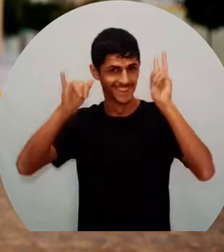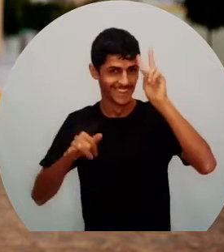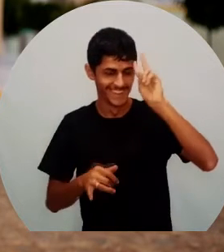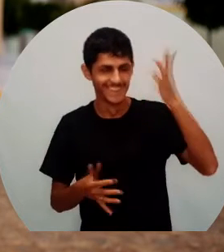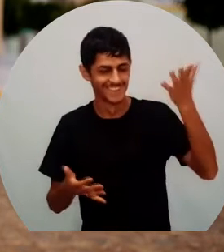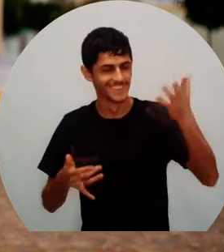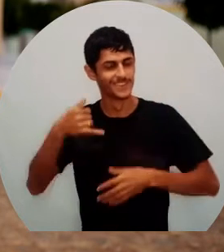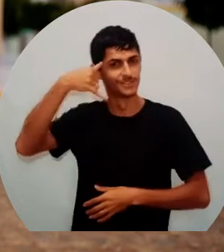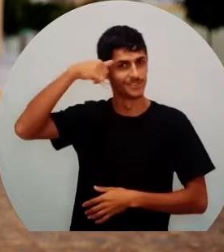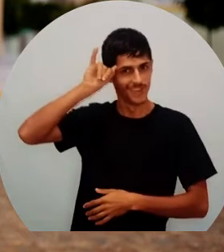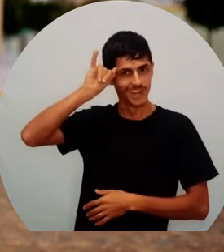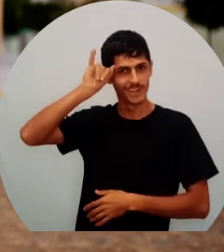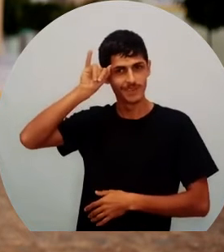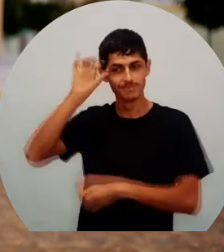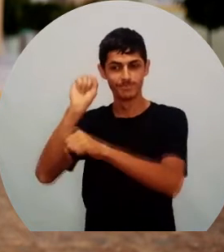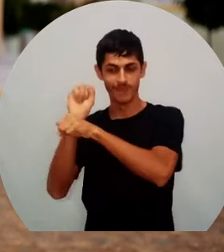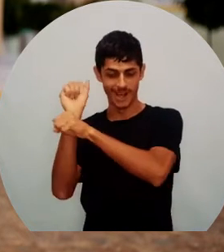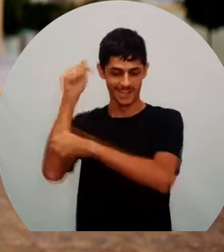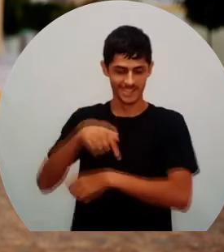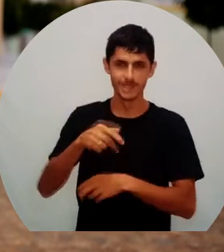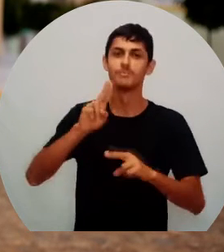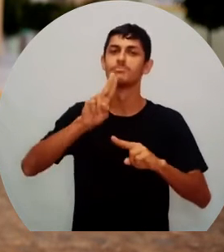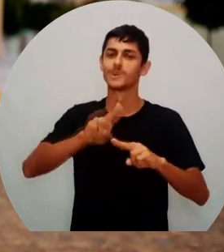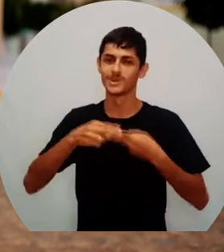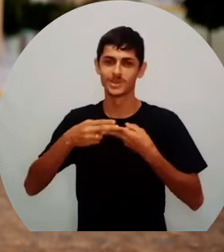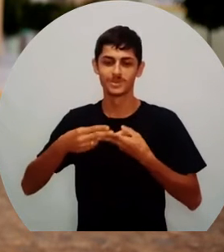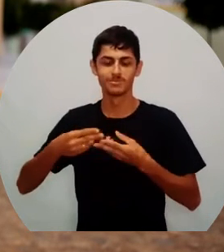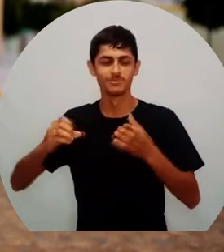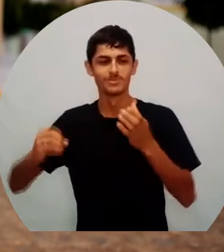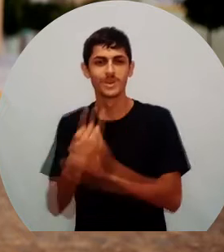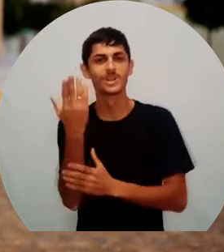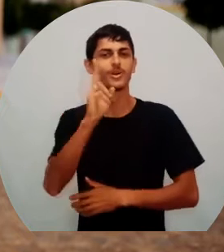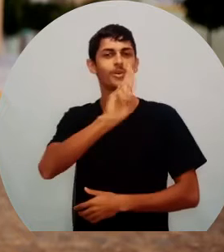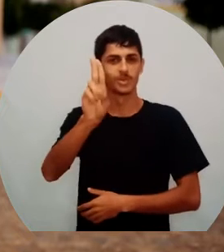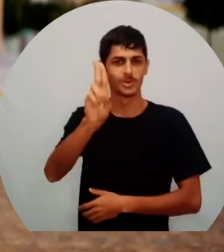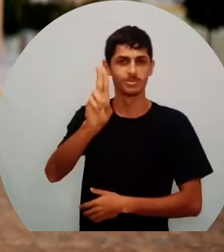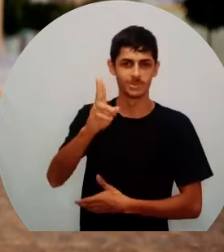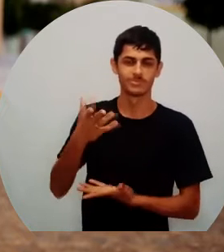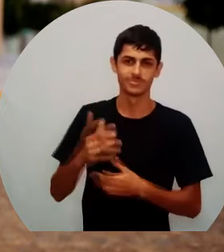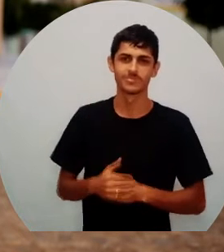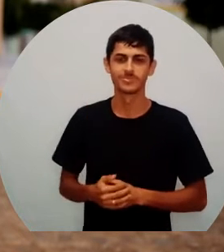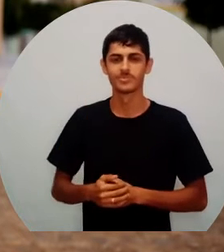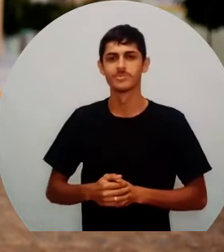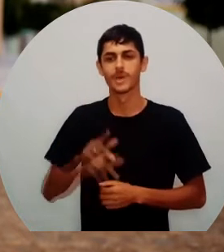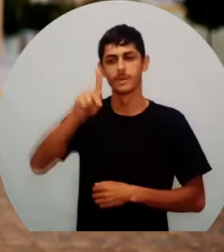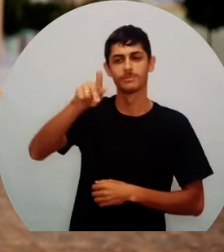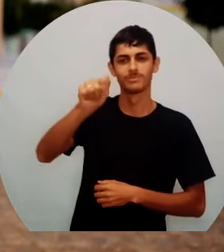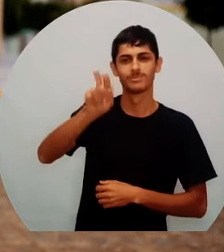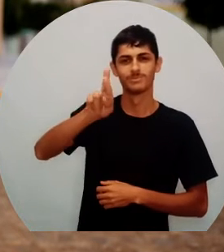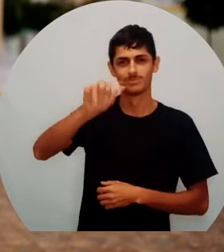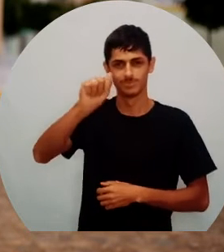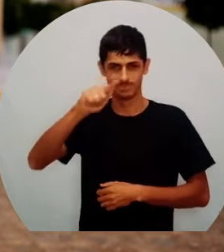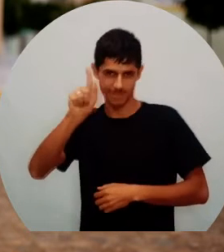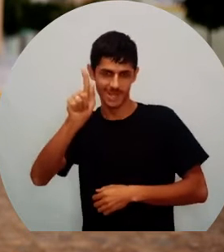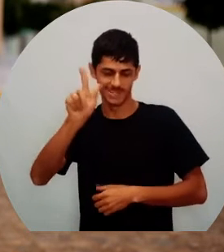veio parar aqui. Por isso, esse nome Pará, o lugar onde a vaca veio parar. Temos